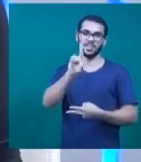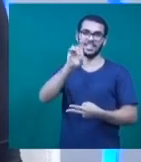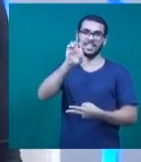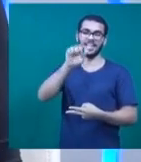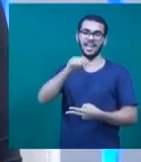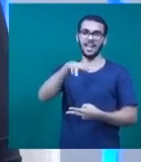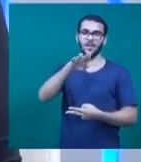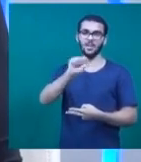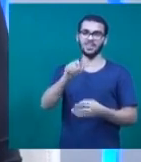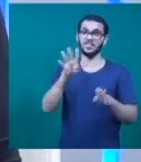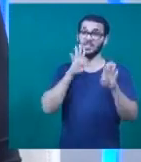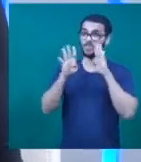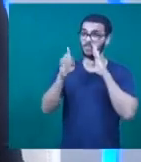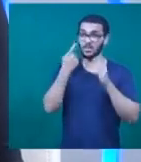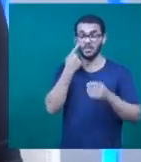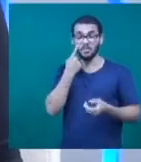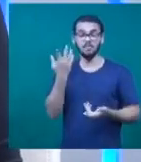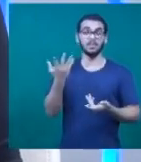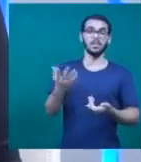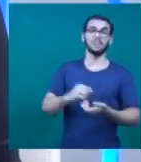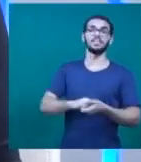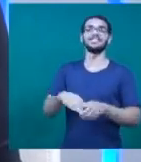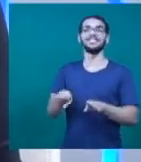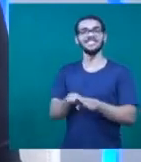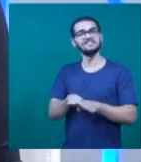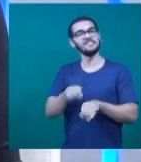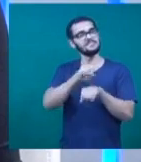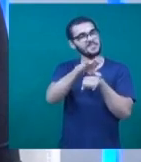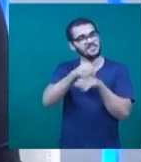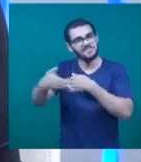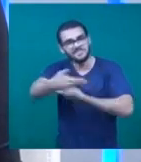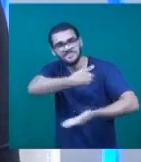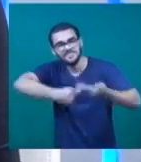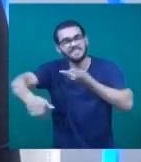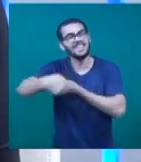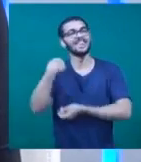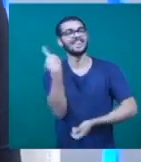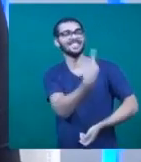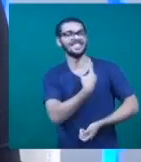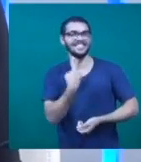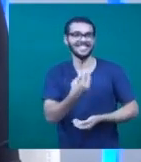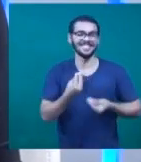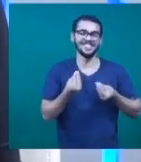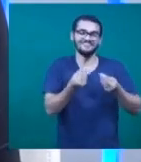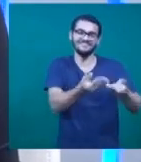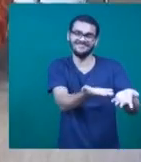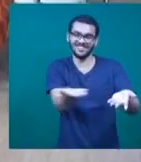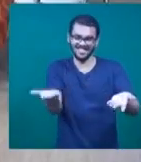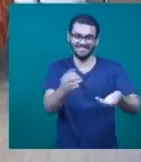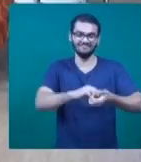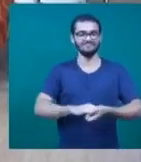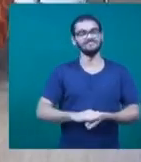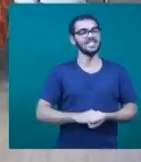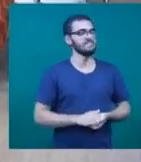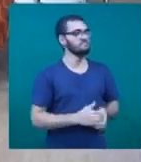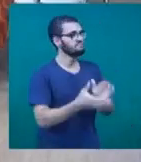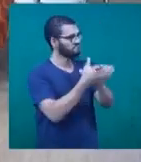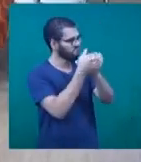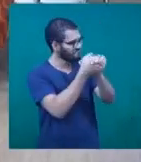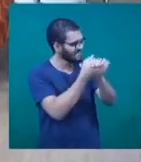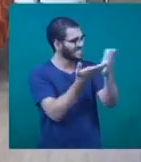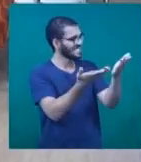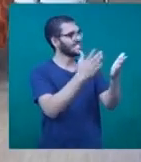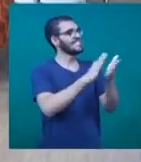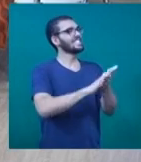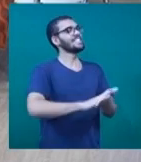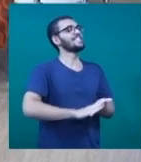página. Se informe, dá uma olhada aí e vem compartilhar com a gente esse momento que a gente está compartilhando com o público em Uberlândia. Que bom. Olha, parabéns, Kátia.